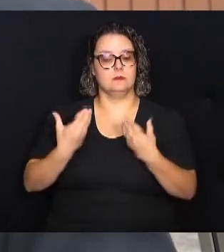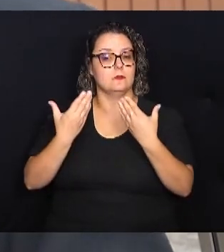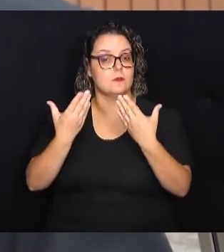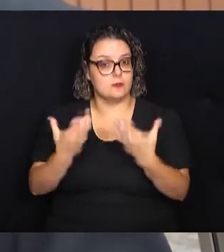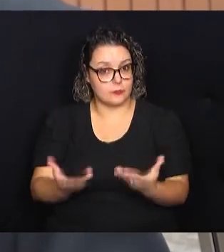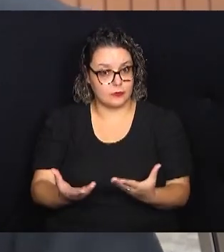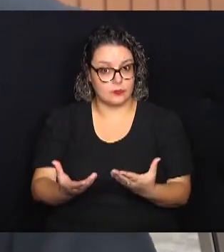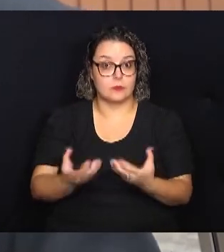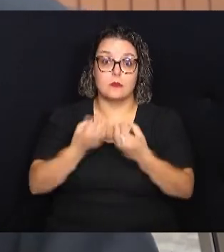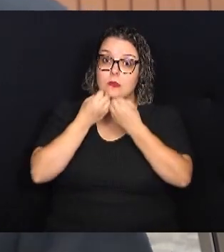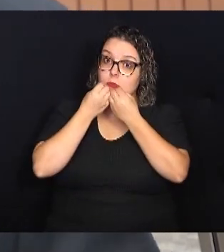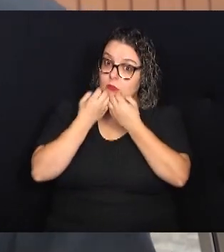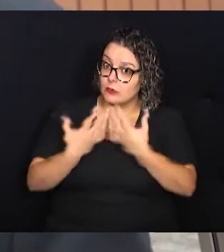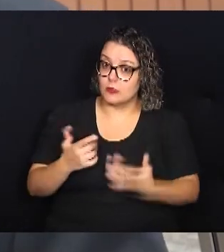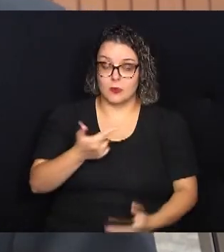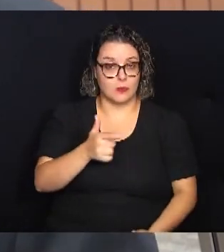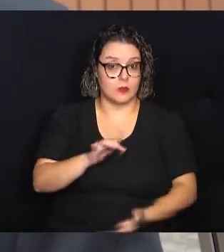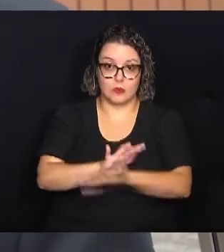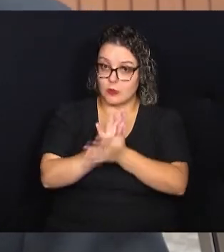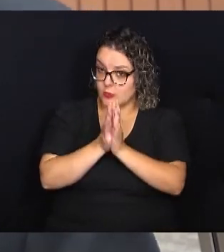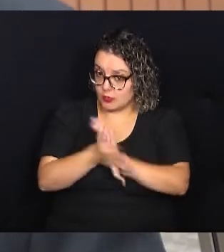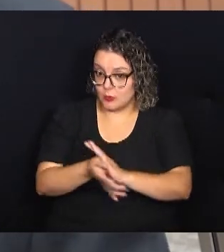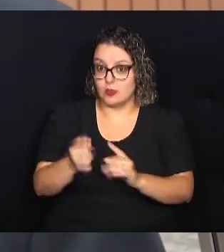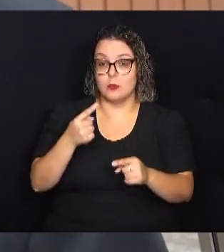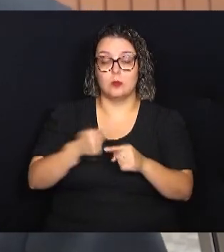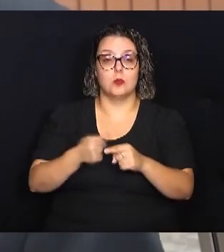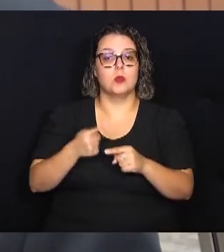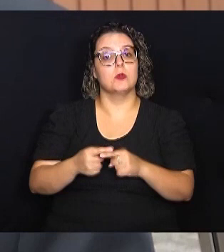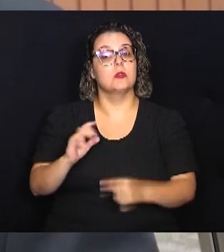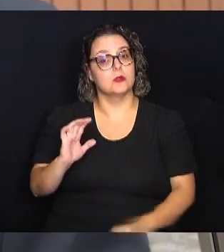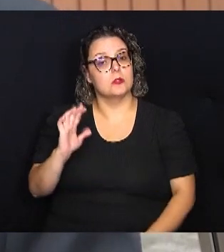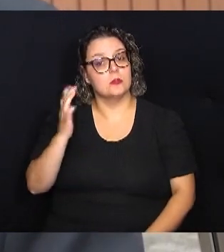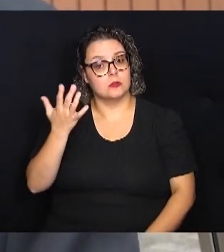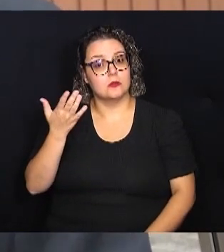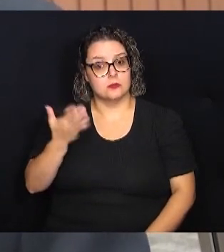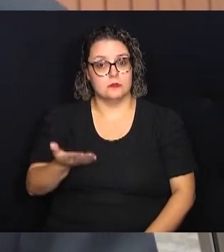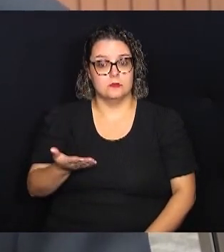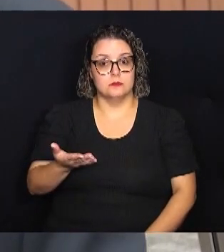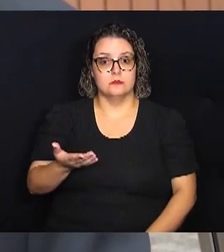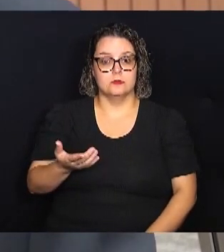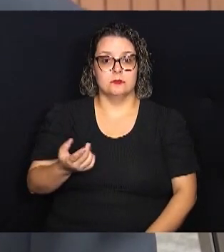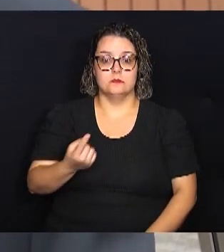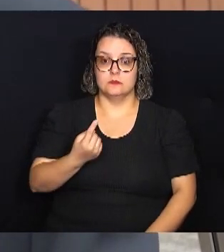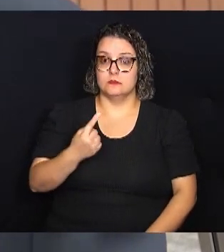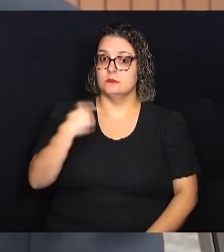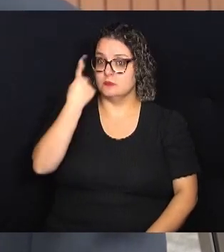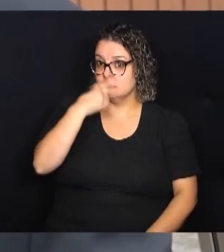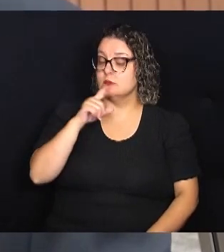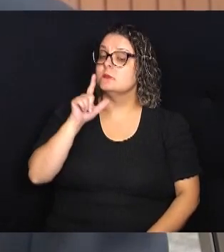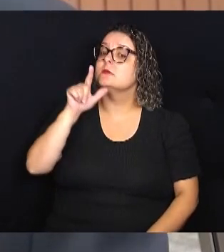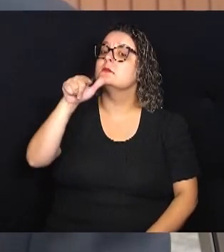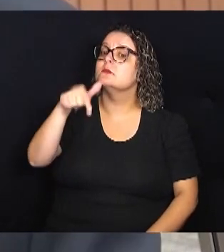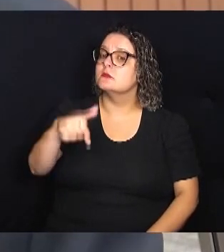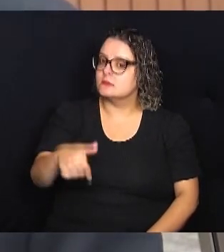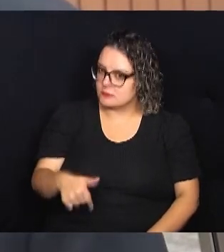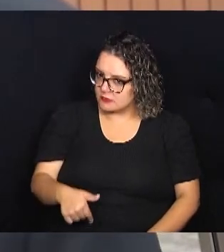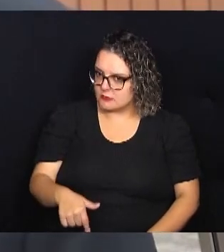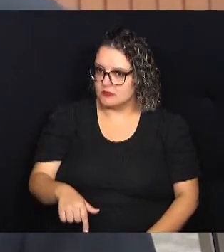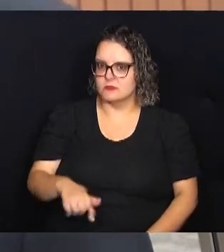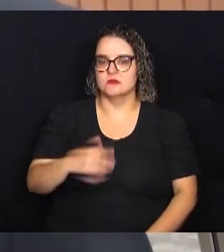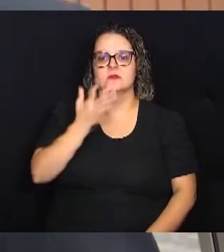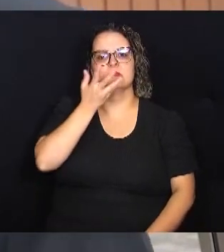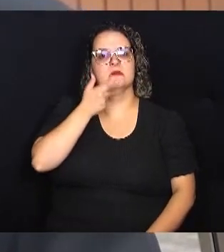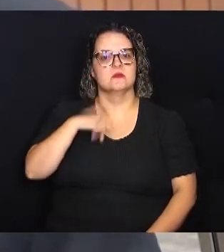bem que não tivemos uma tragédia, porque aconteceu em cerca de uma hora depois que os trabalhadores e as crianças tinham